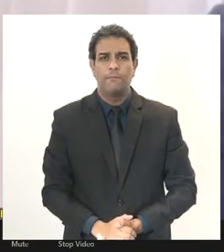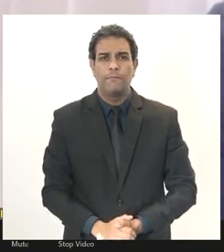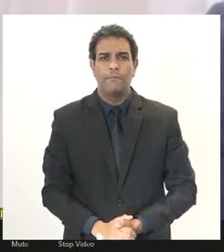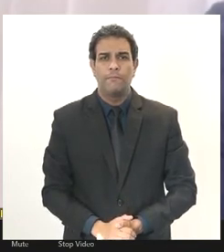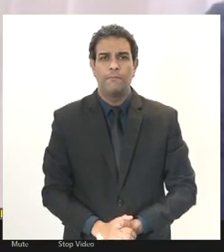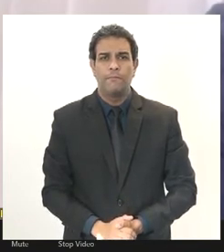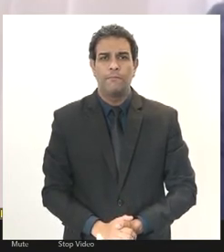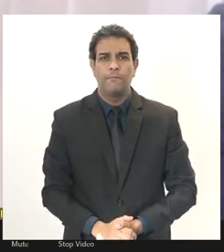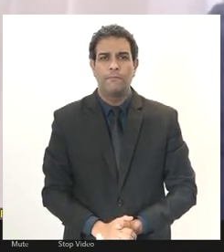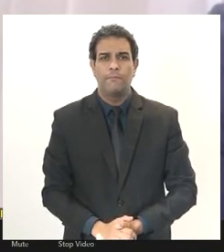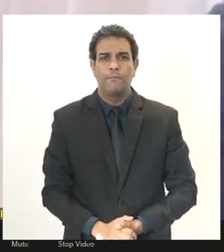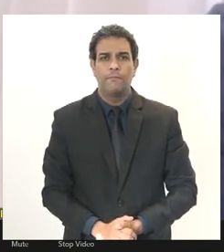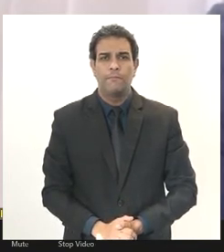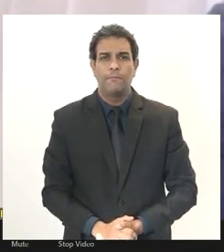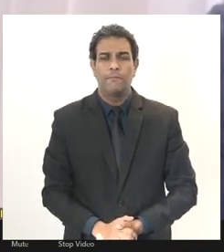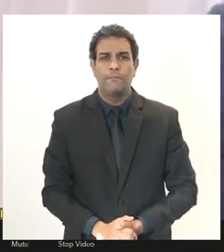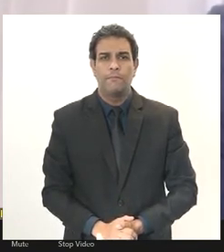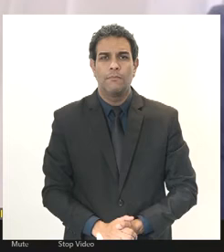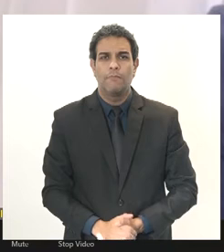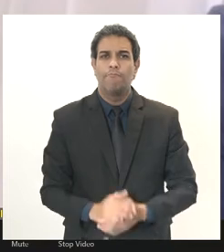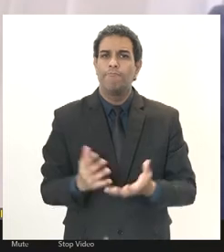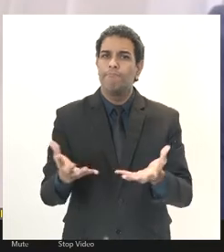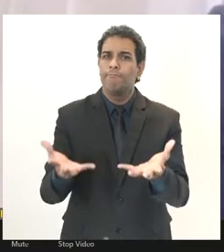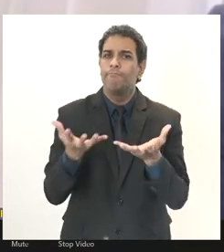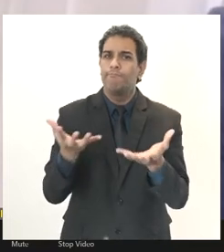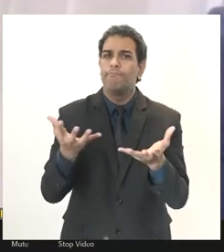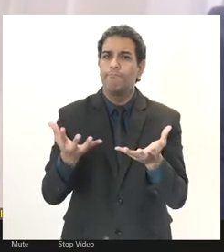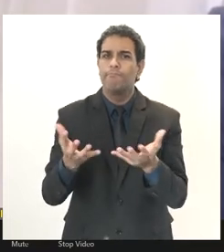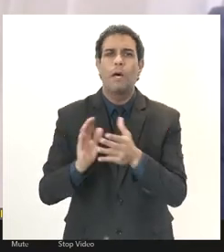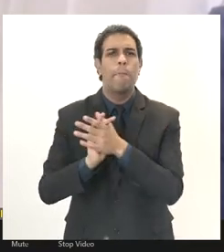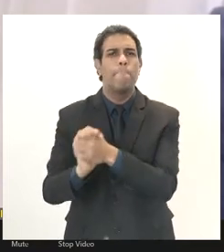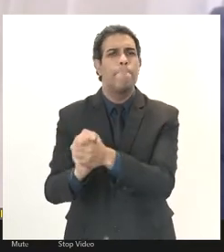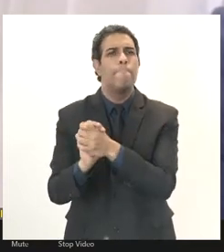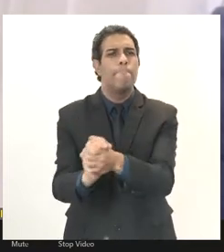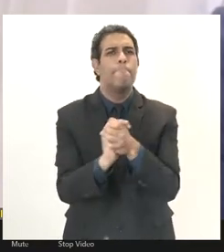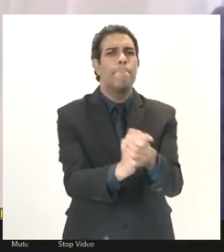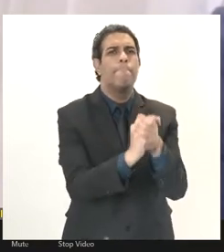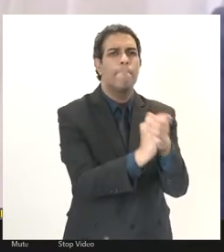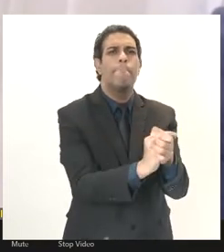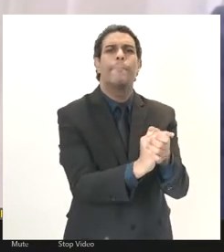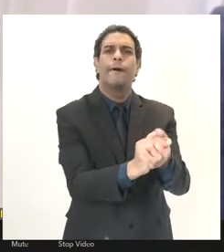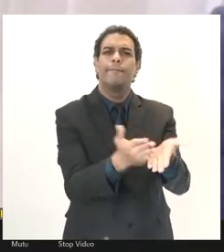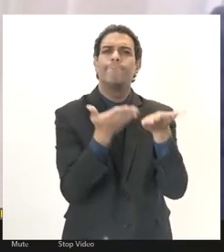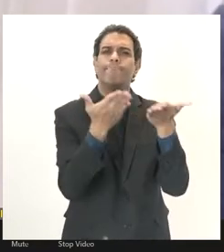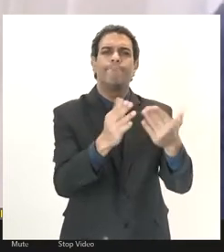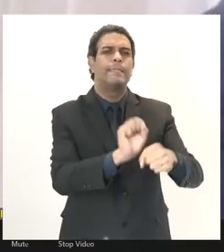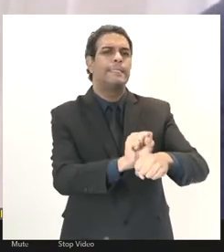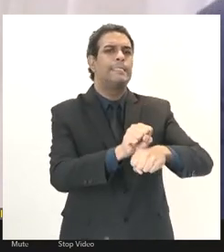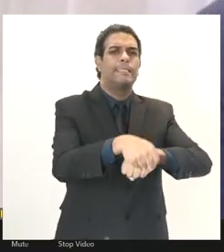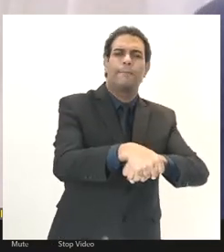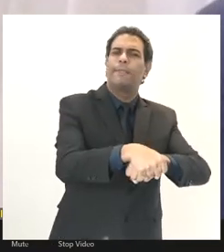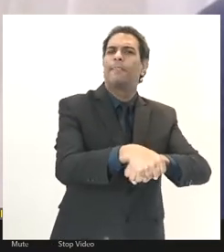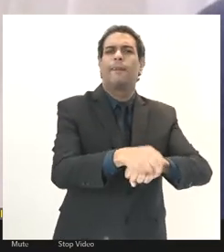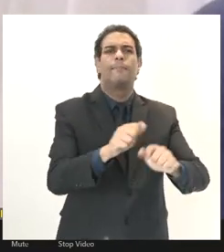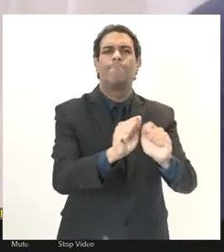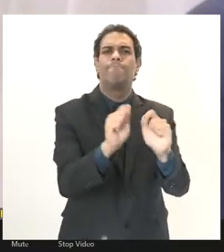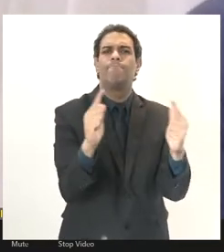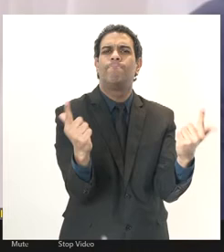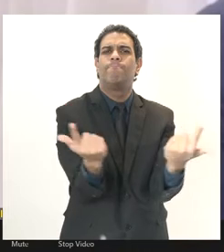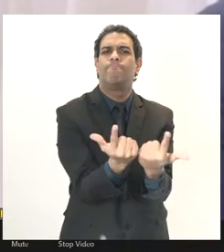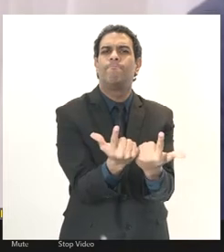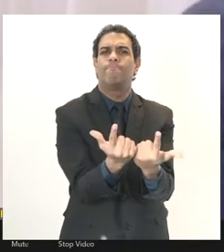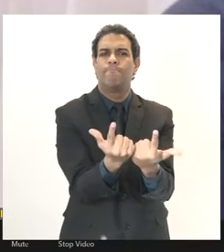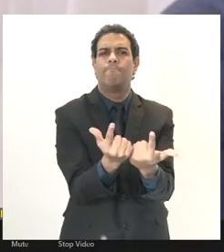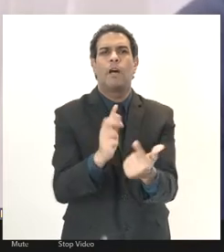eu quero eu quero parabenizar o evento o seminário da pessoa do